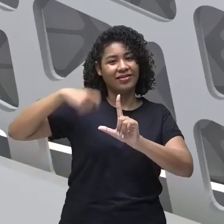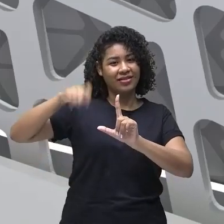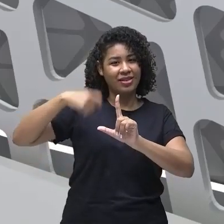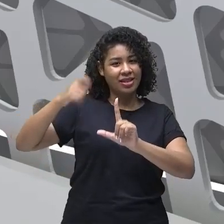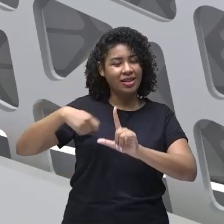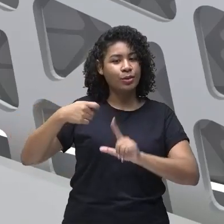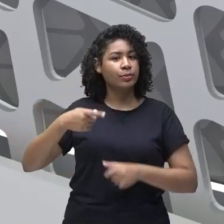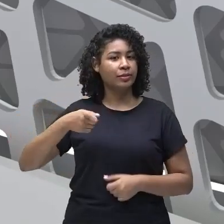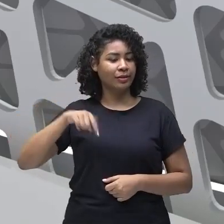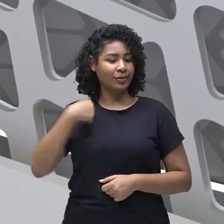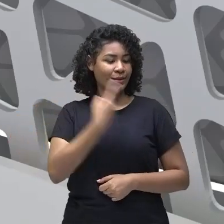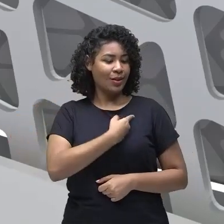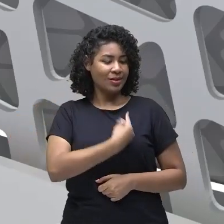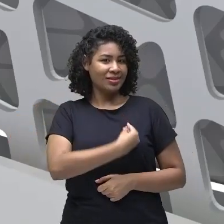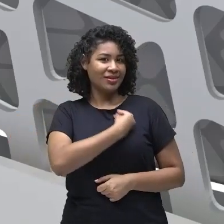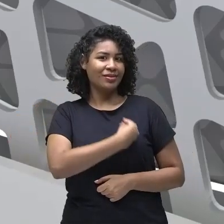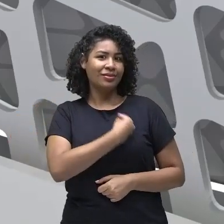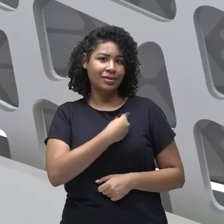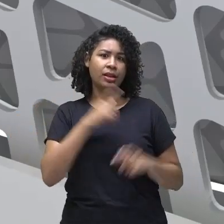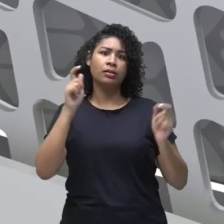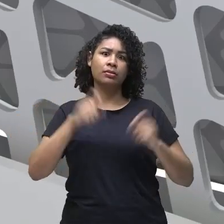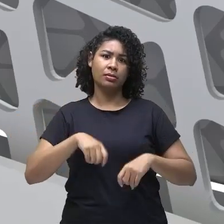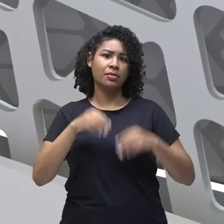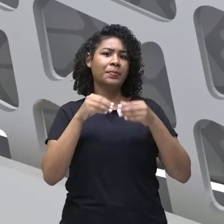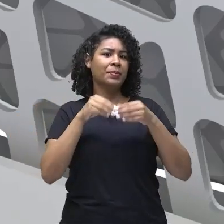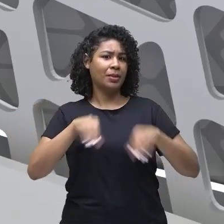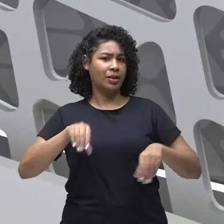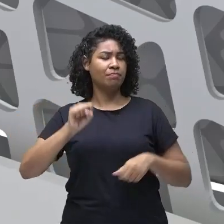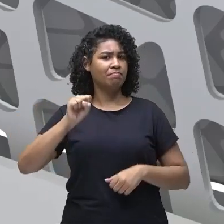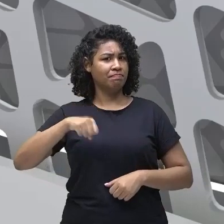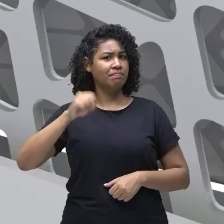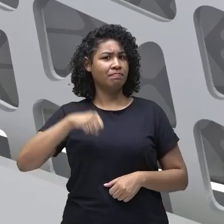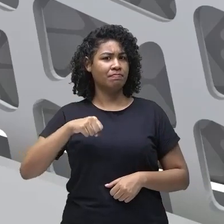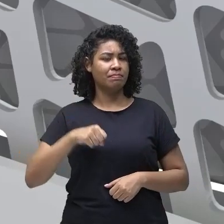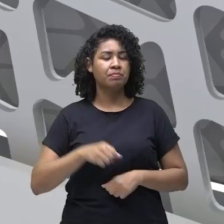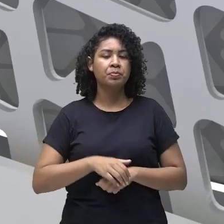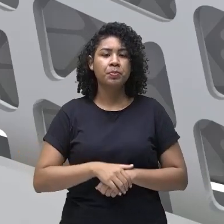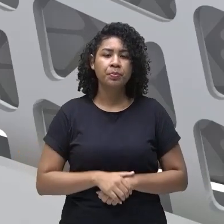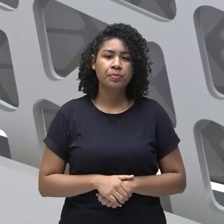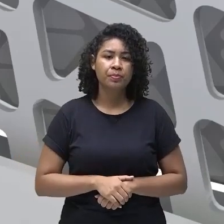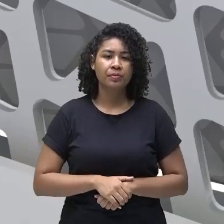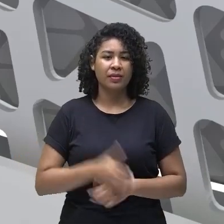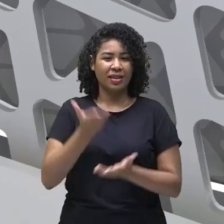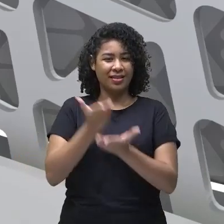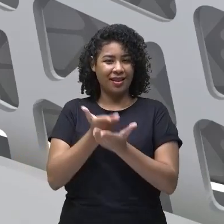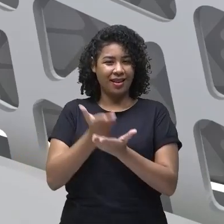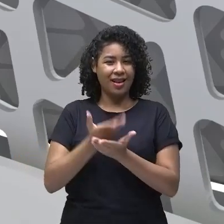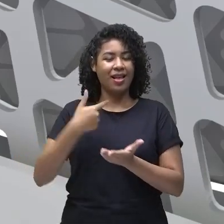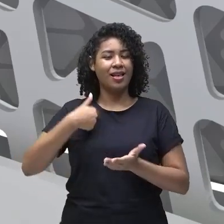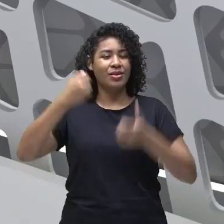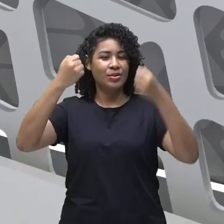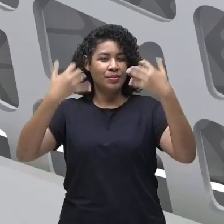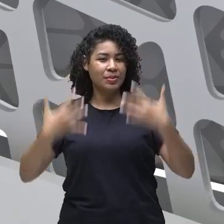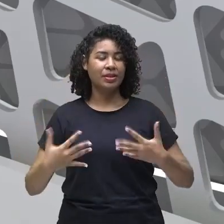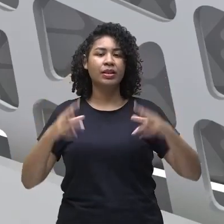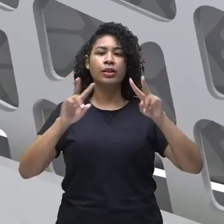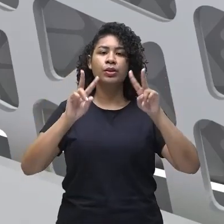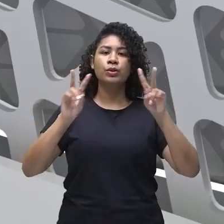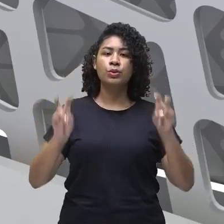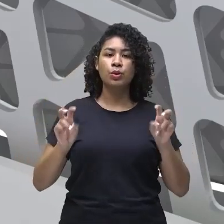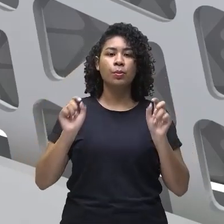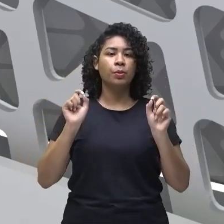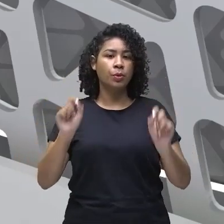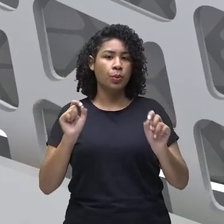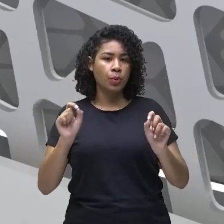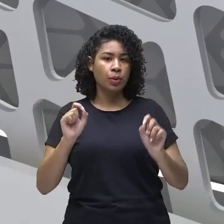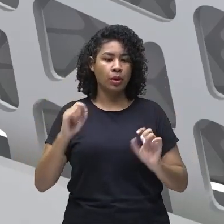o nosso dia a dia há consequências com o aquecimento global a gente falou na aula de efeito estufa e de aquecimento global